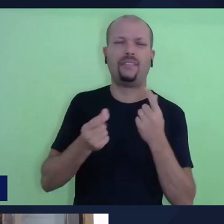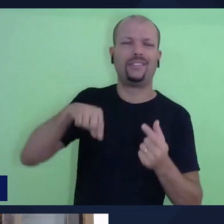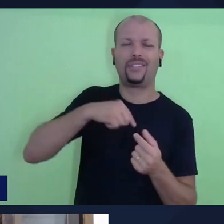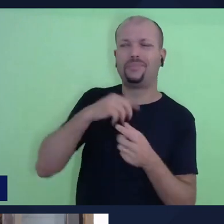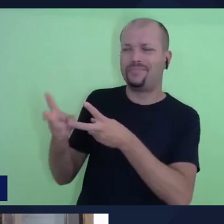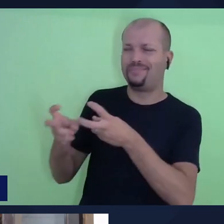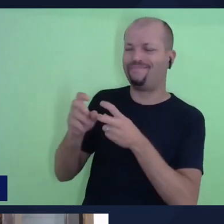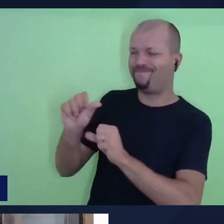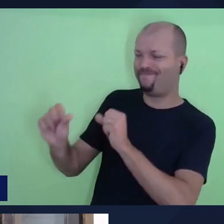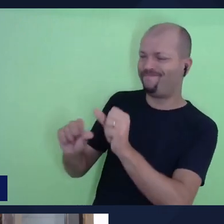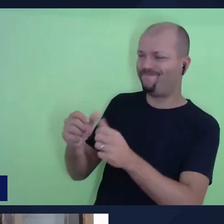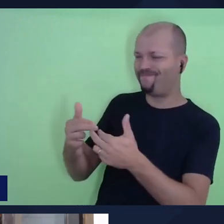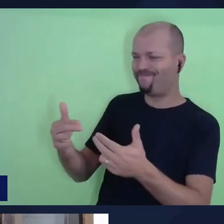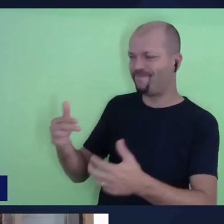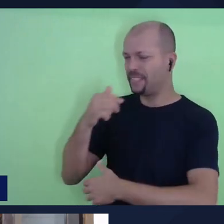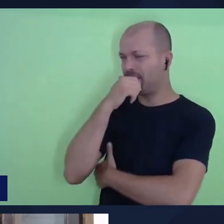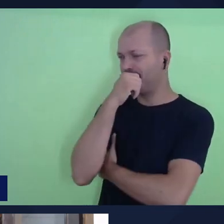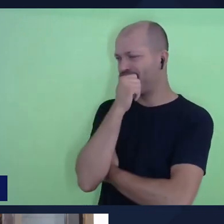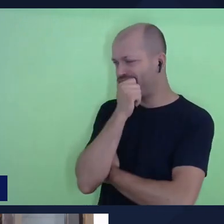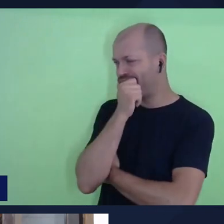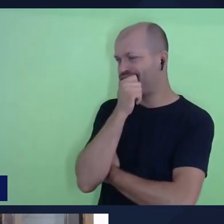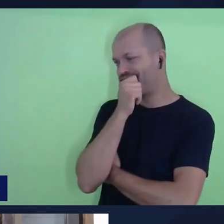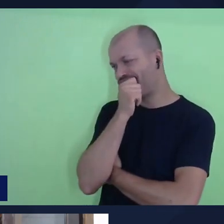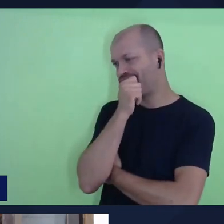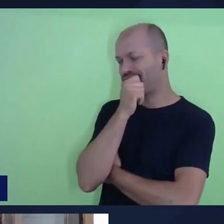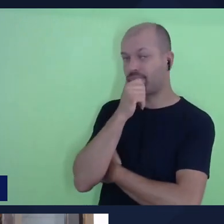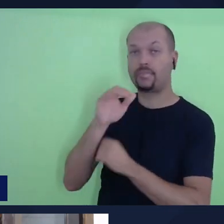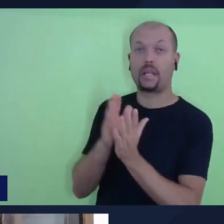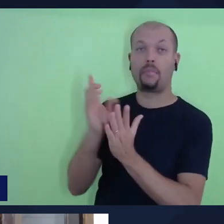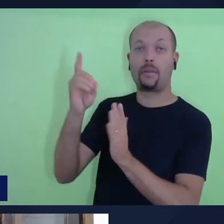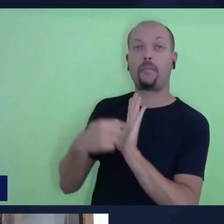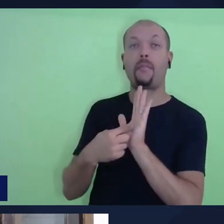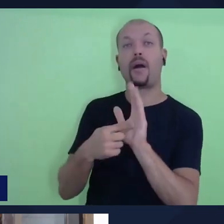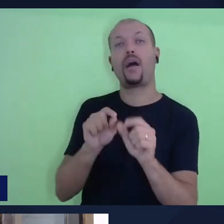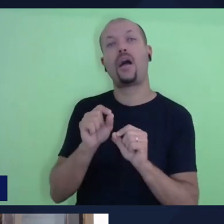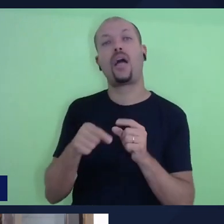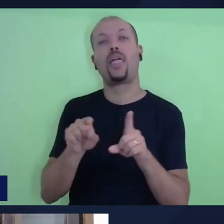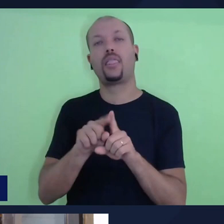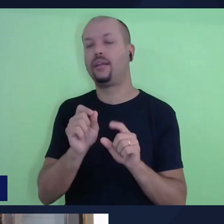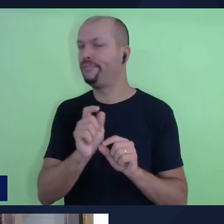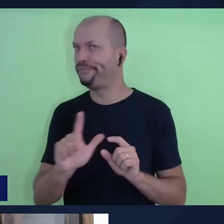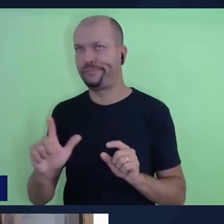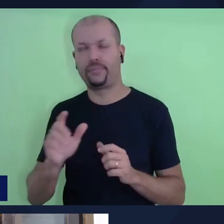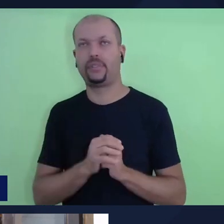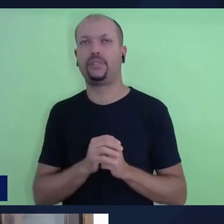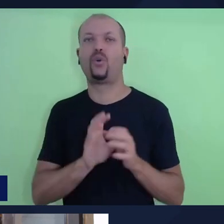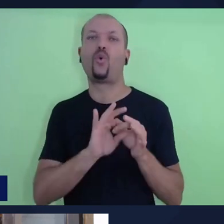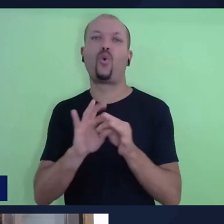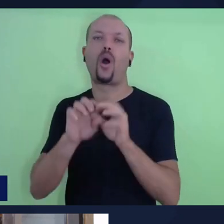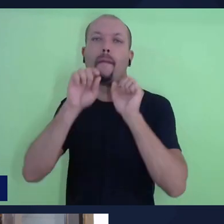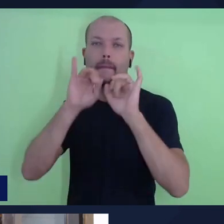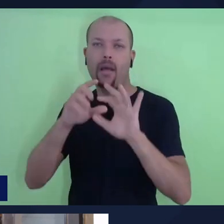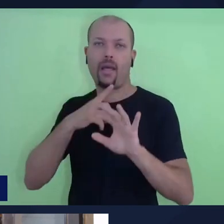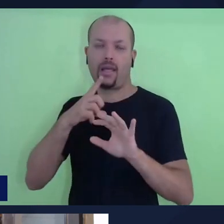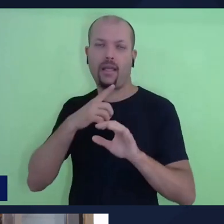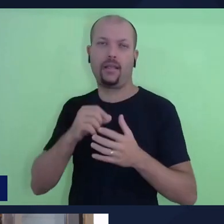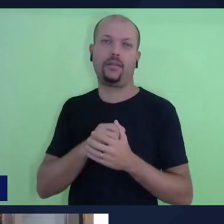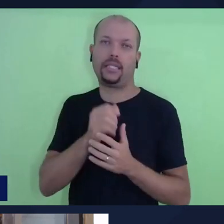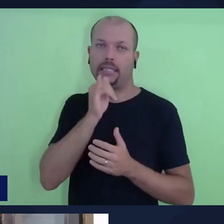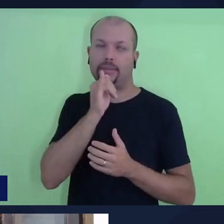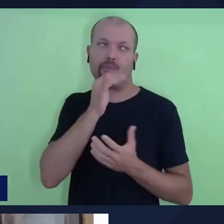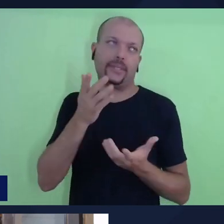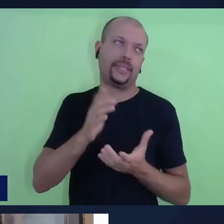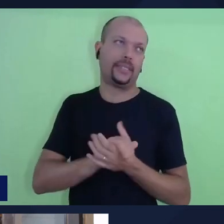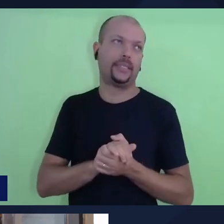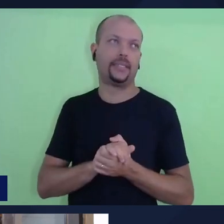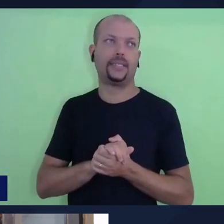para essas palavras de Deus, e é óbvio que fala de um contexto de bênção, como por exemplo, diz